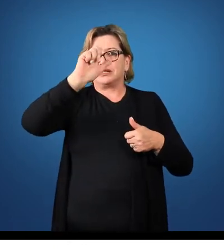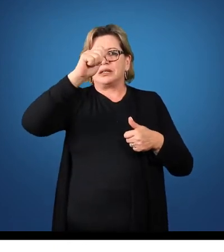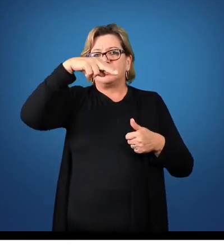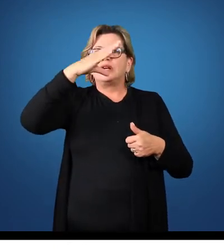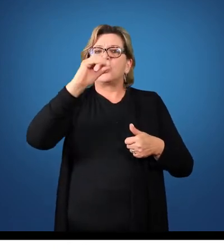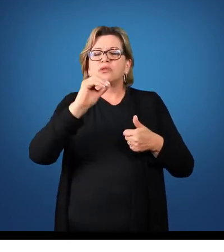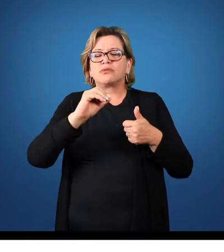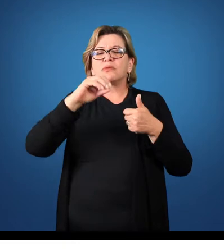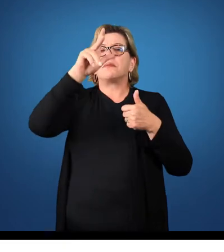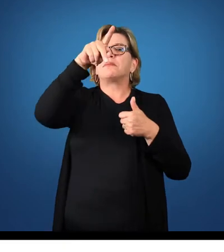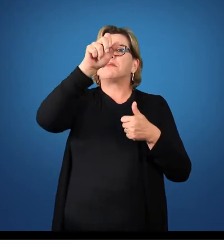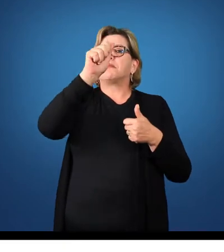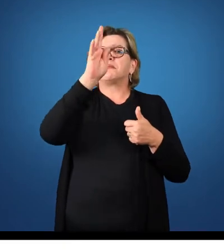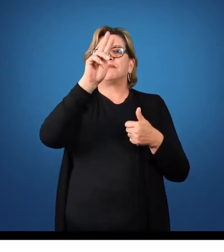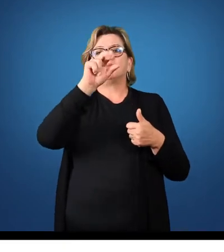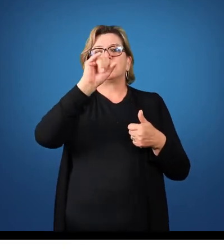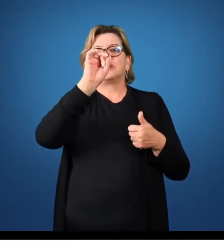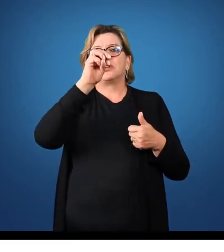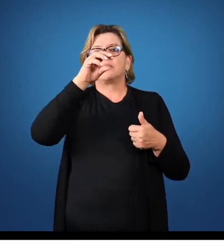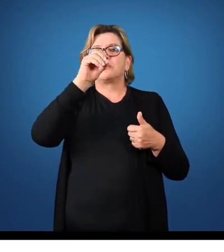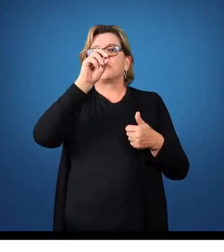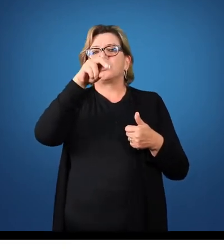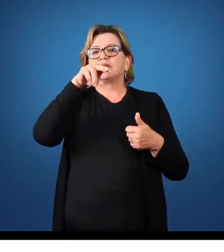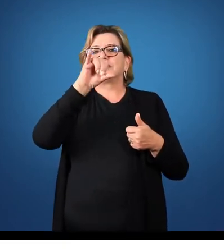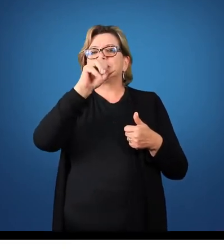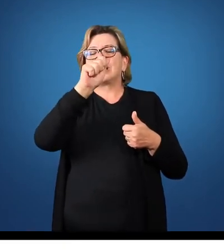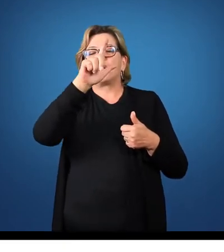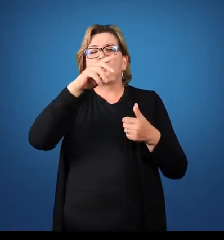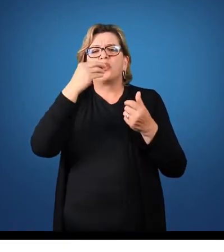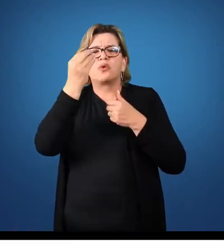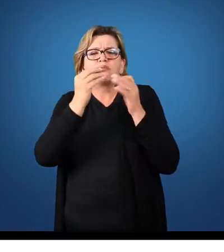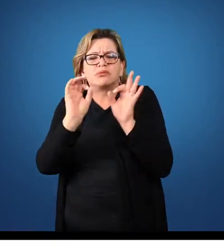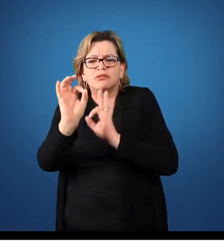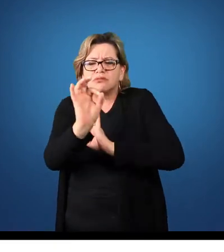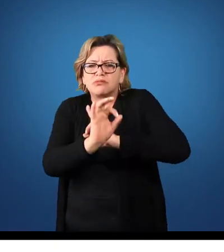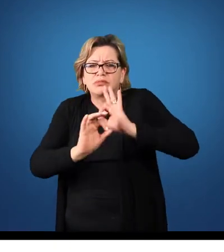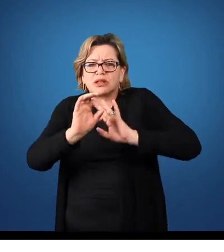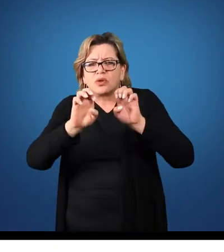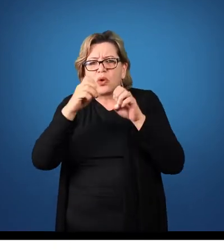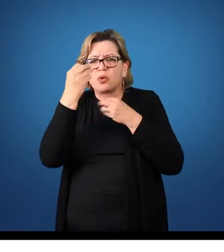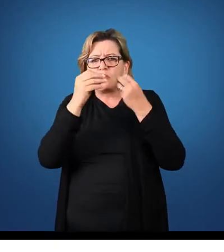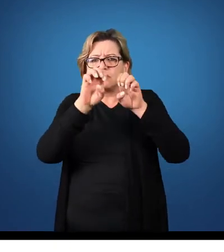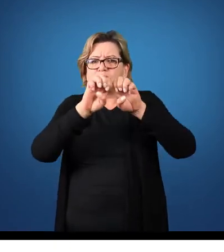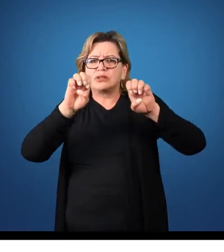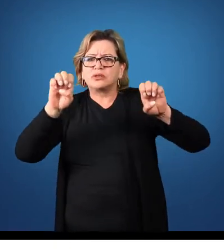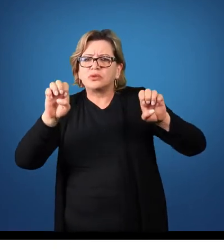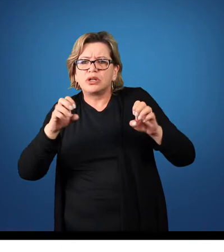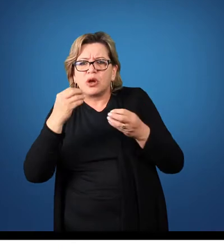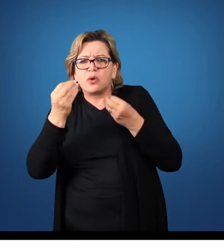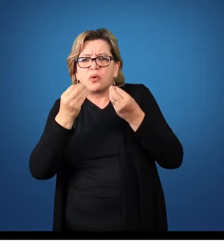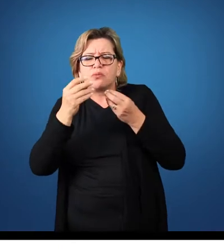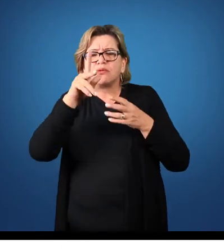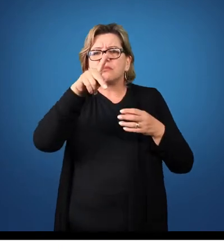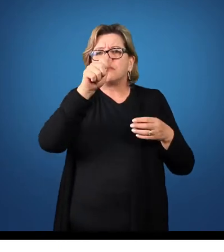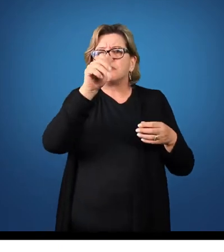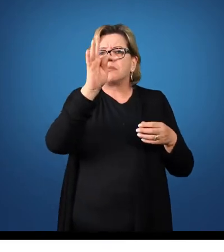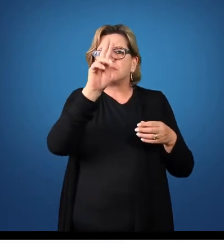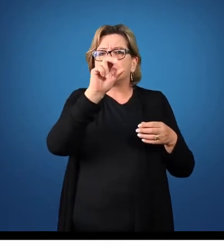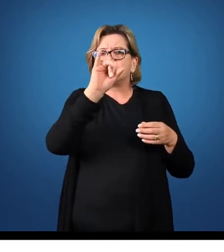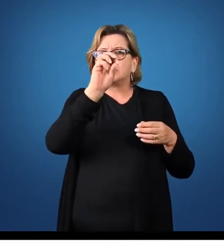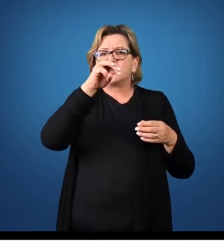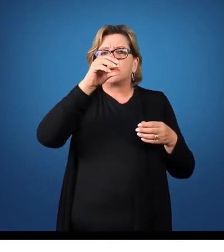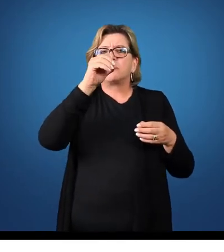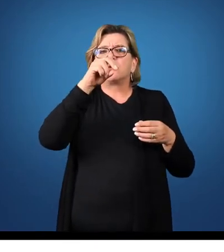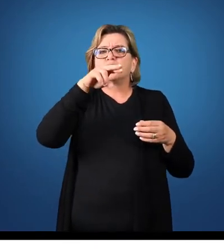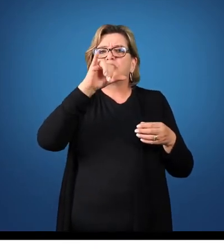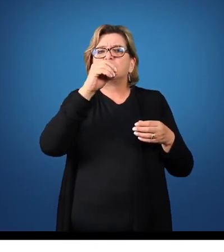gerenciado. Como é que se estrutura o balanço da empresa? Como é que está o patrimônio desta empresa? Quanto